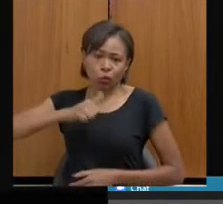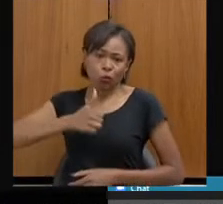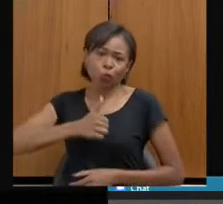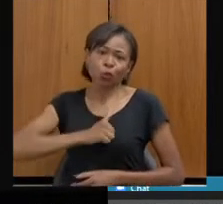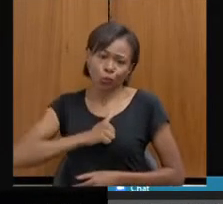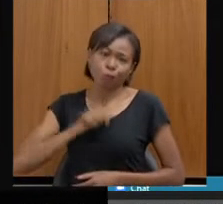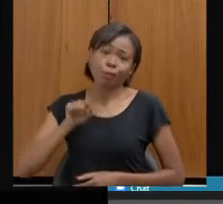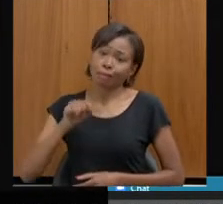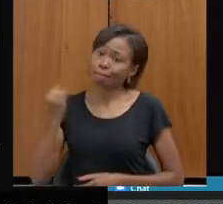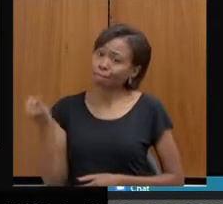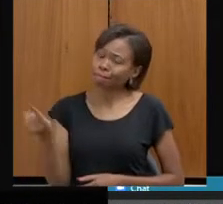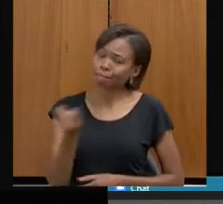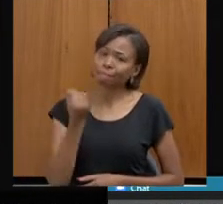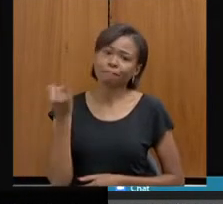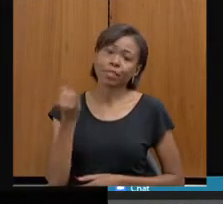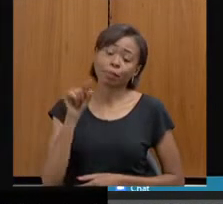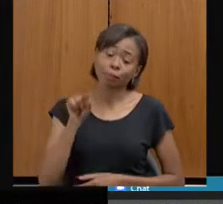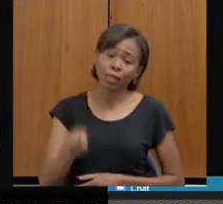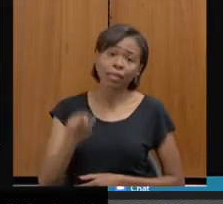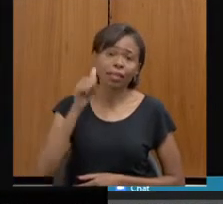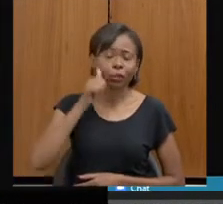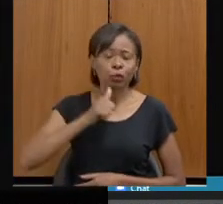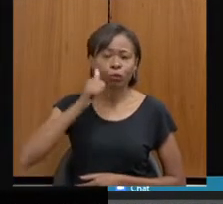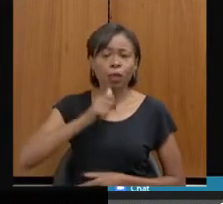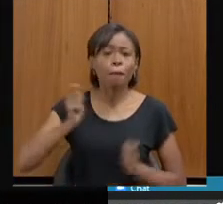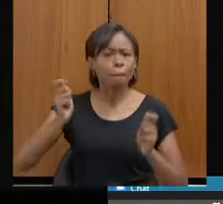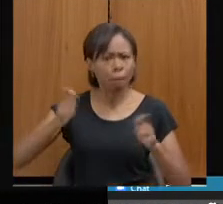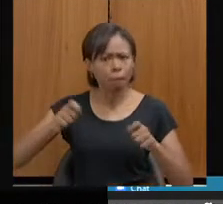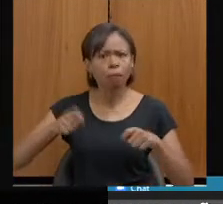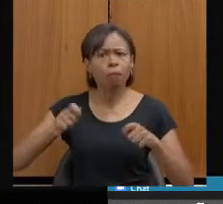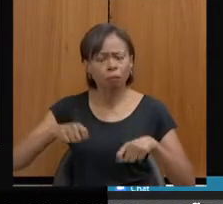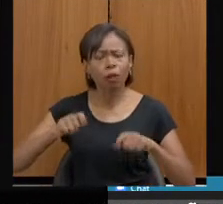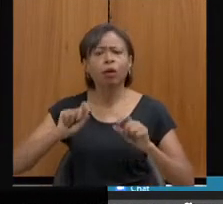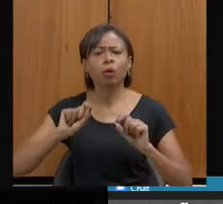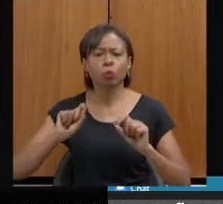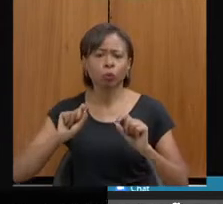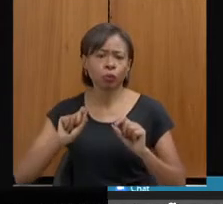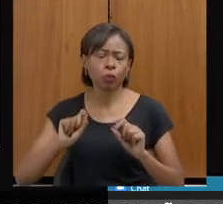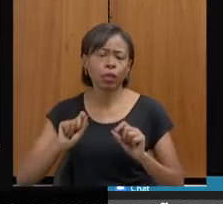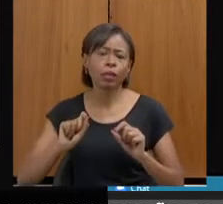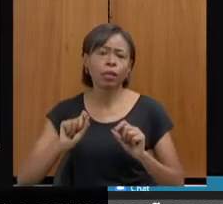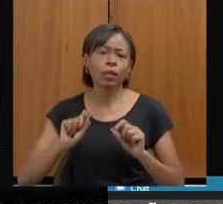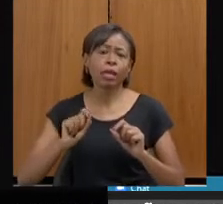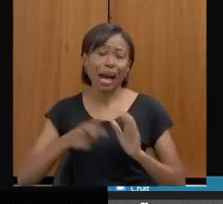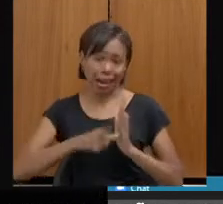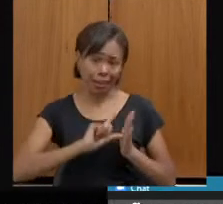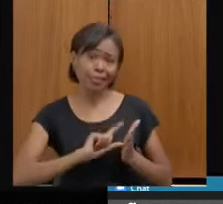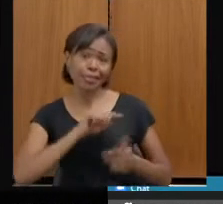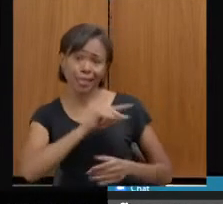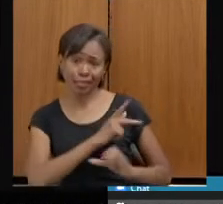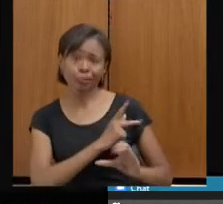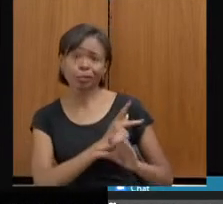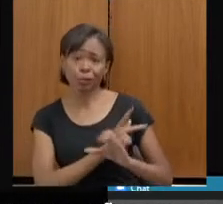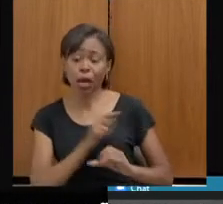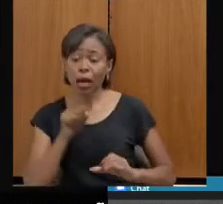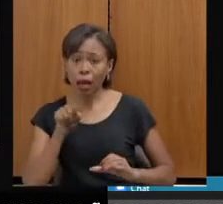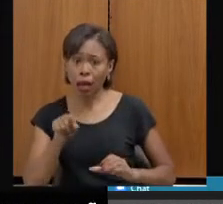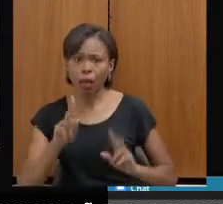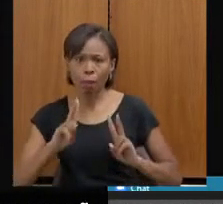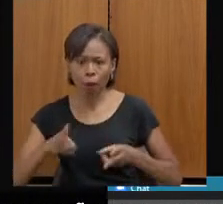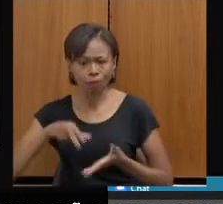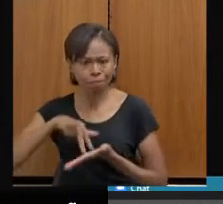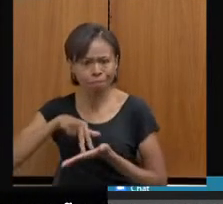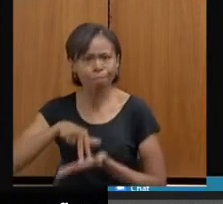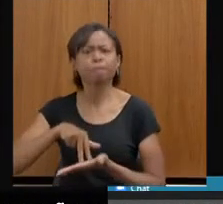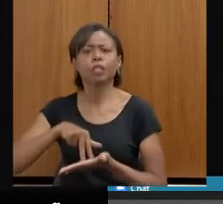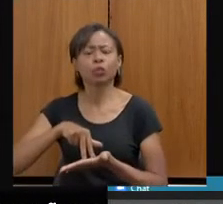até para que ela mantenha ali os pleitos feitos na polícia civil, para que ela consiga sustentá-los na hora